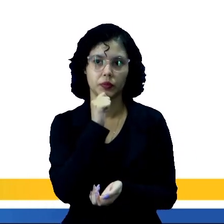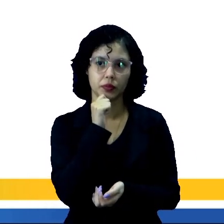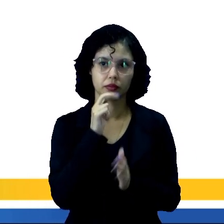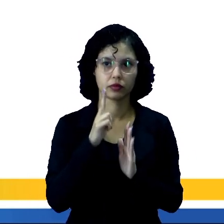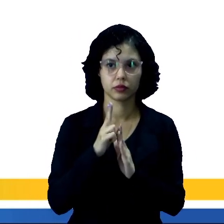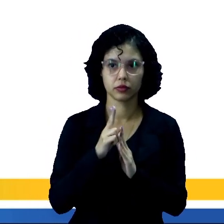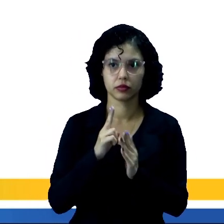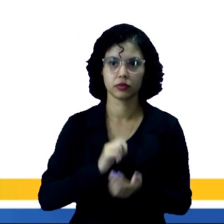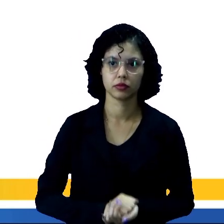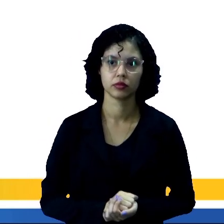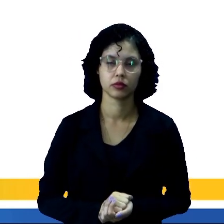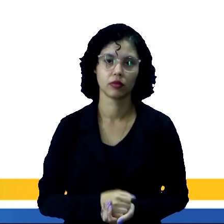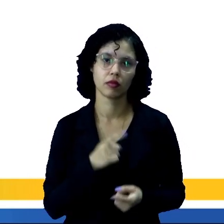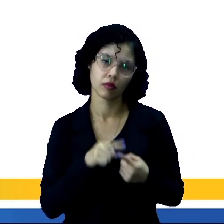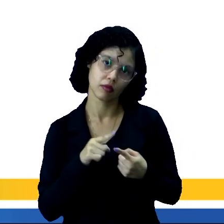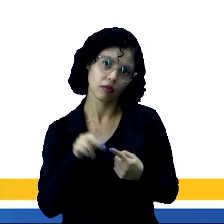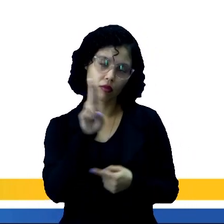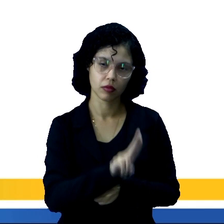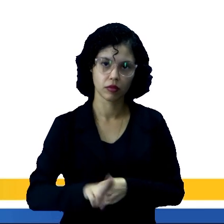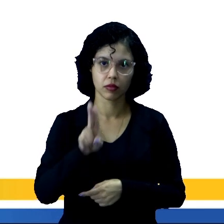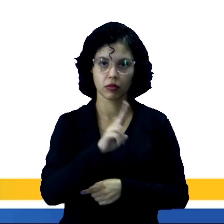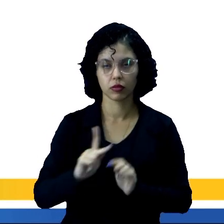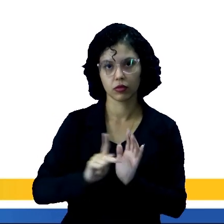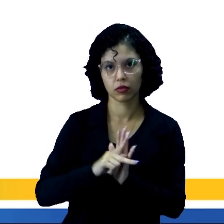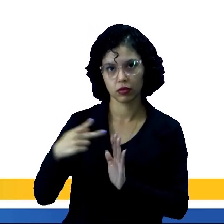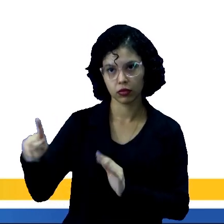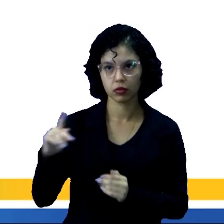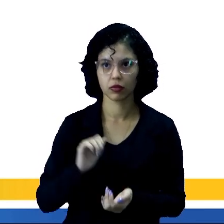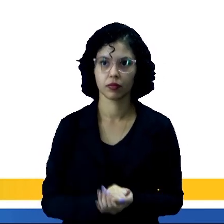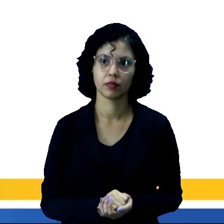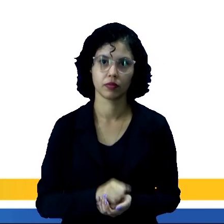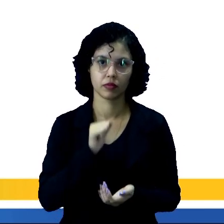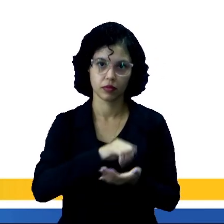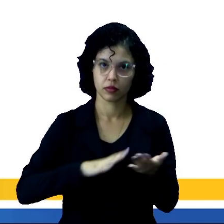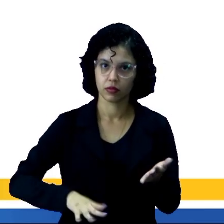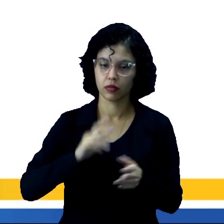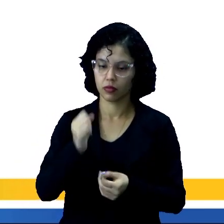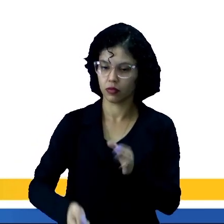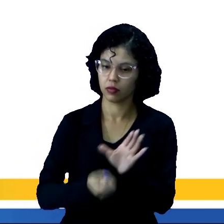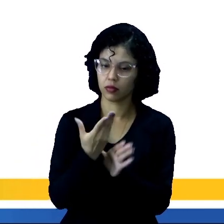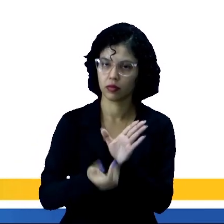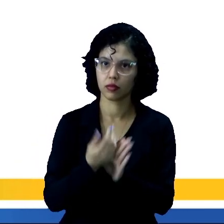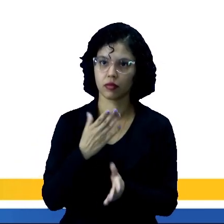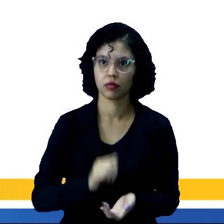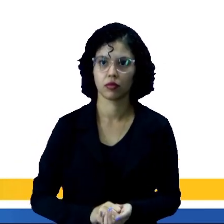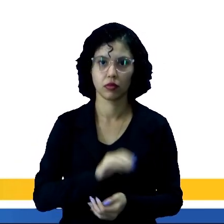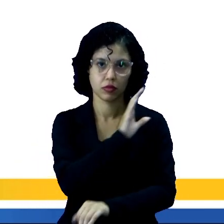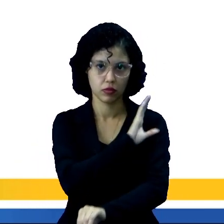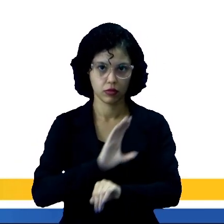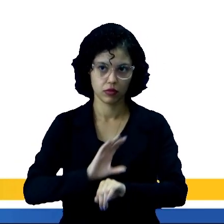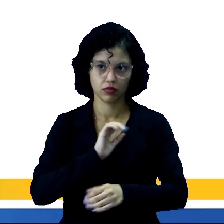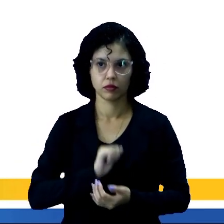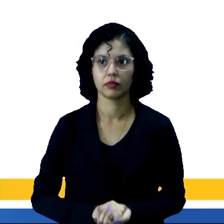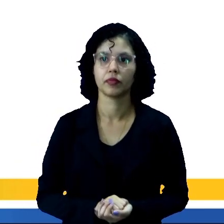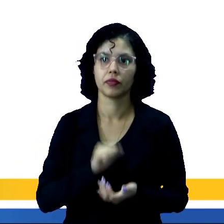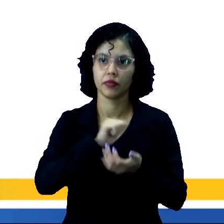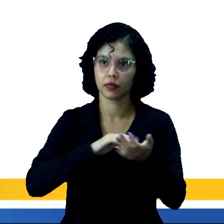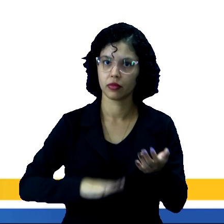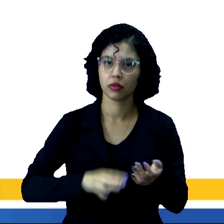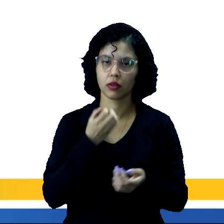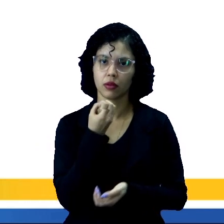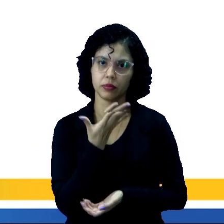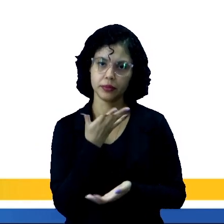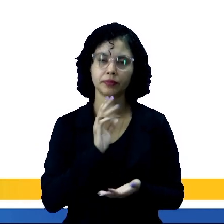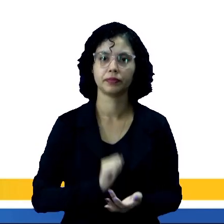indígenas e é utilizada por eles em suas atividades produtivas, suas atividades culturais, atividades de